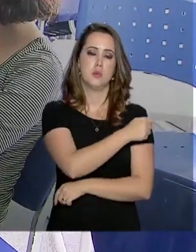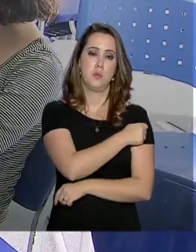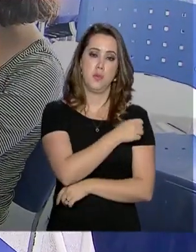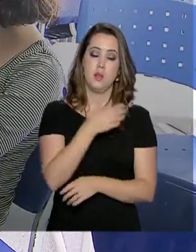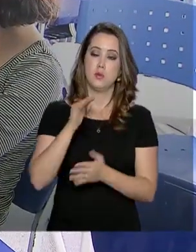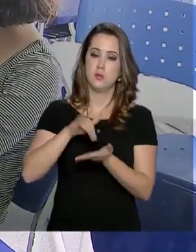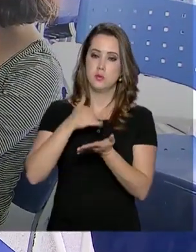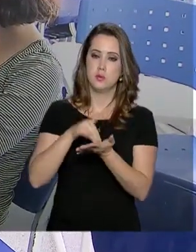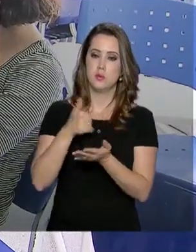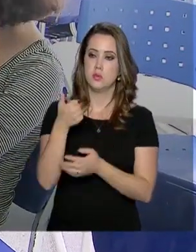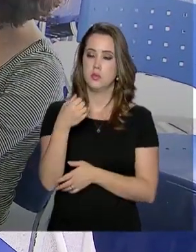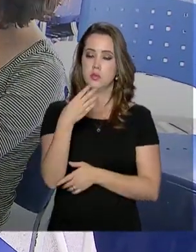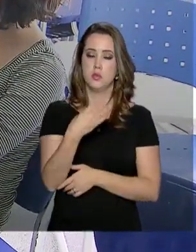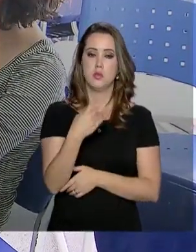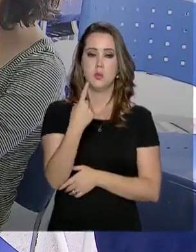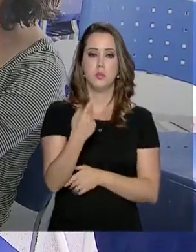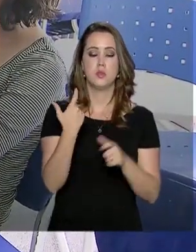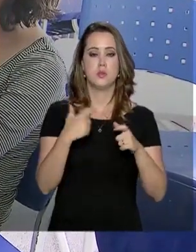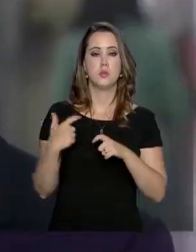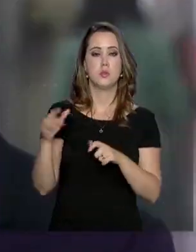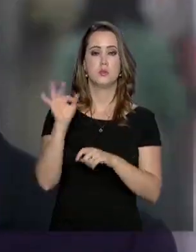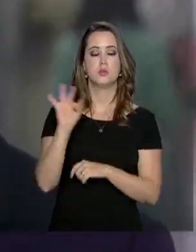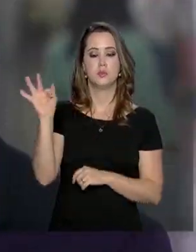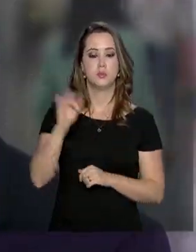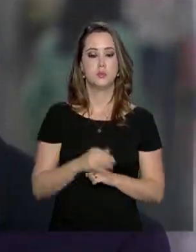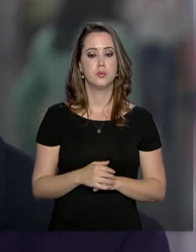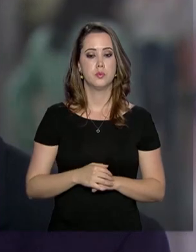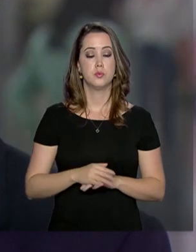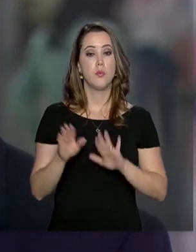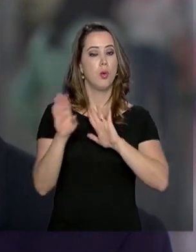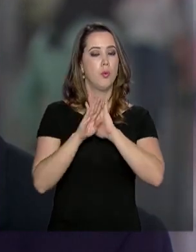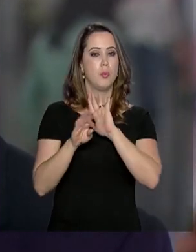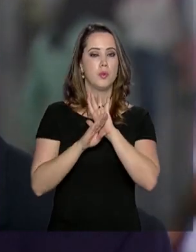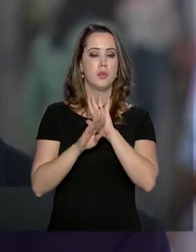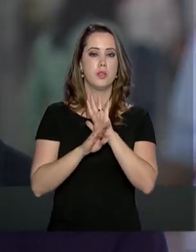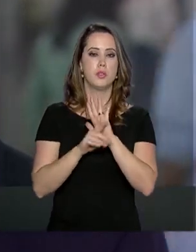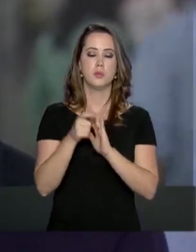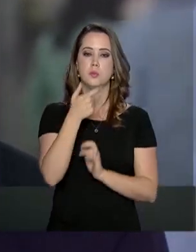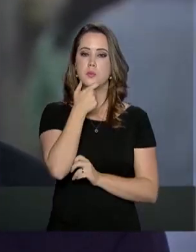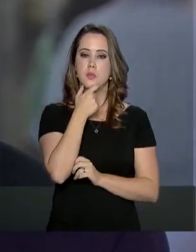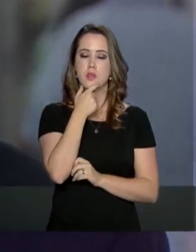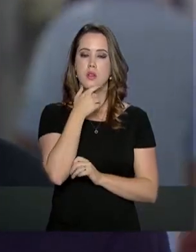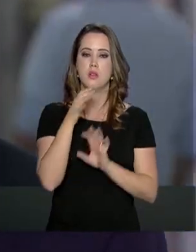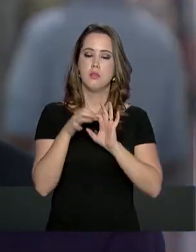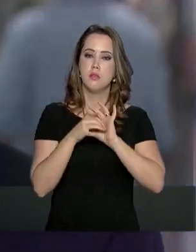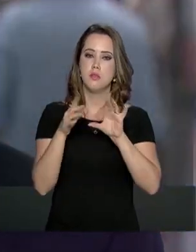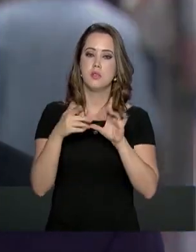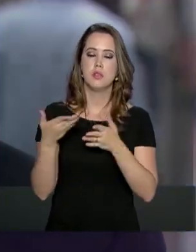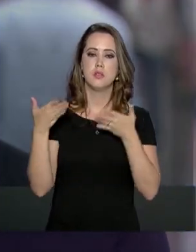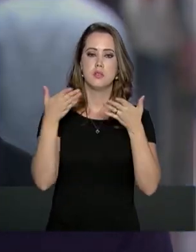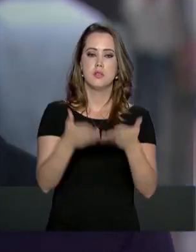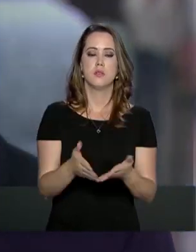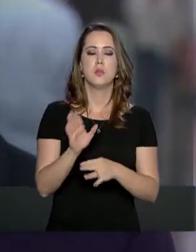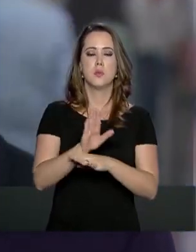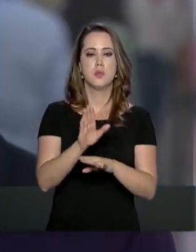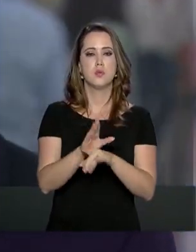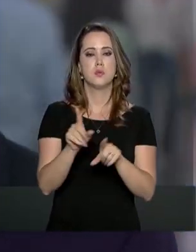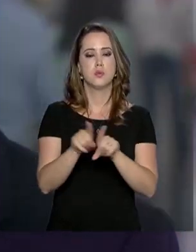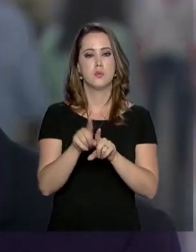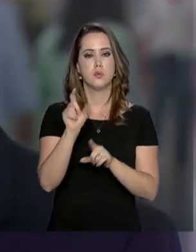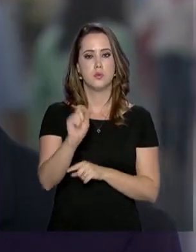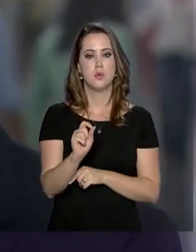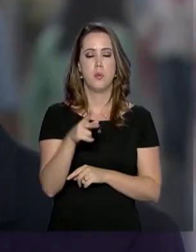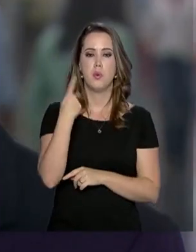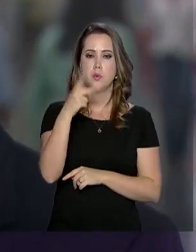141 instituições federais. O programa Idioma Sem Fronteiras, ele vem no sentido de contribuir para